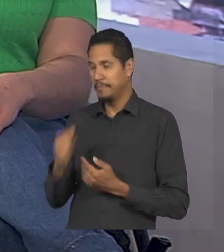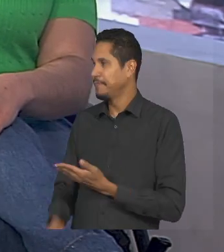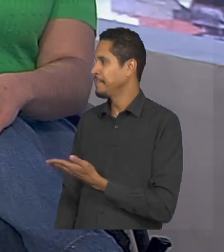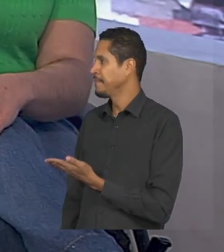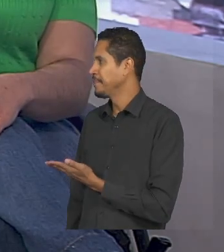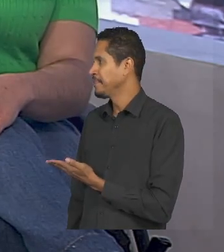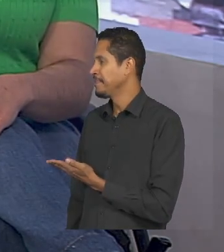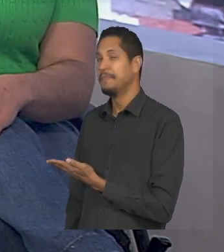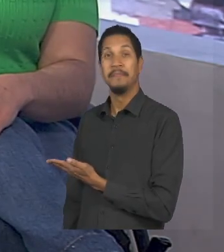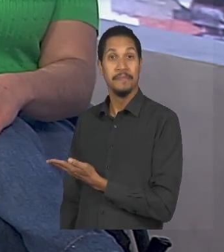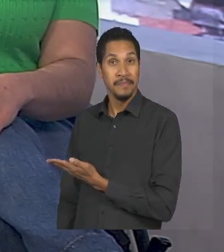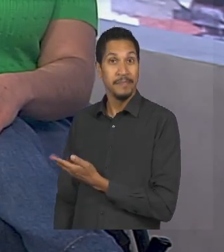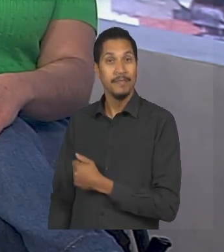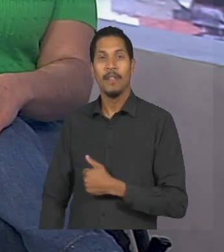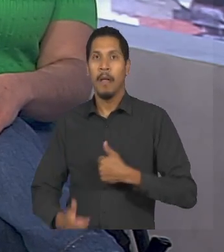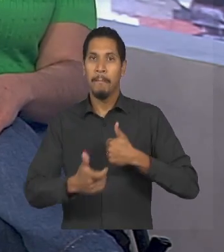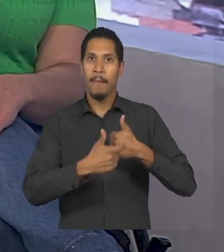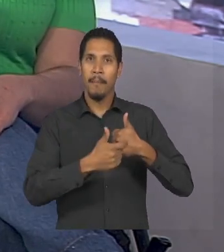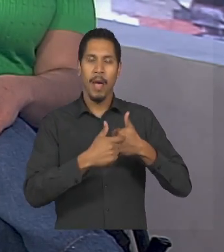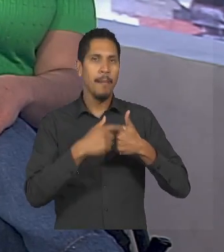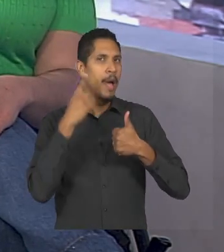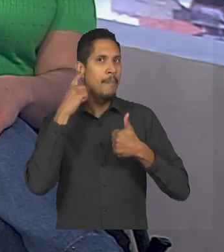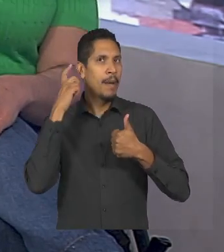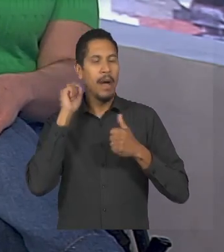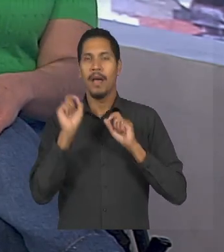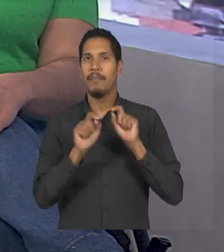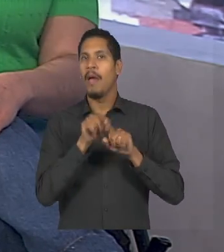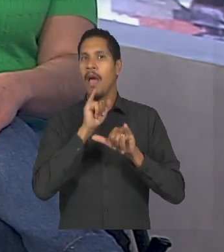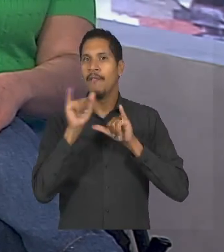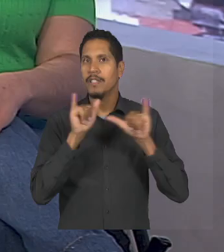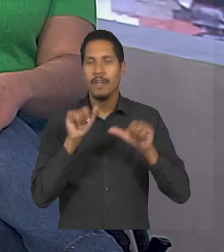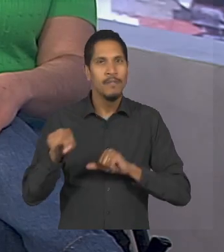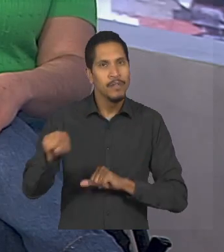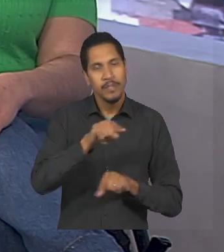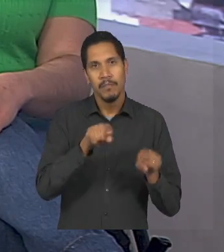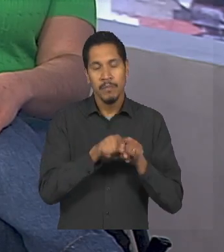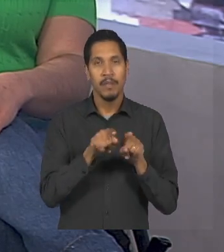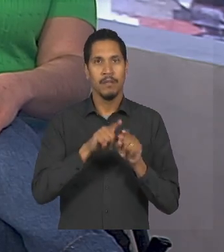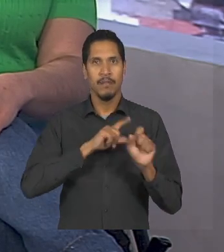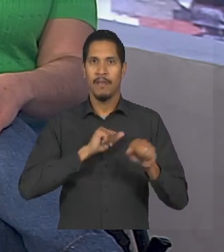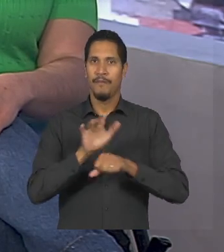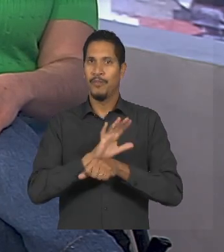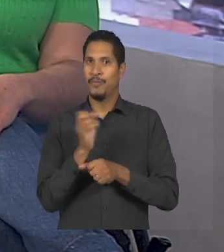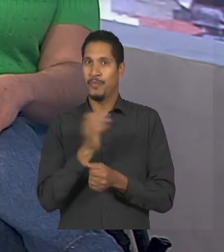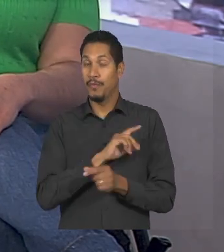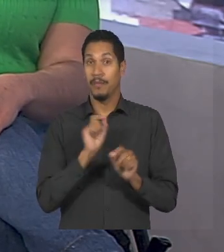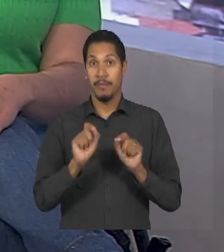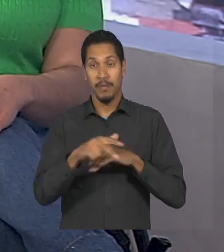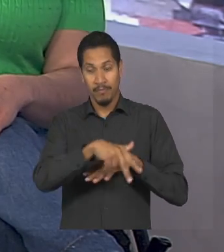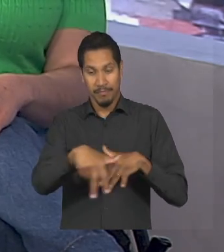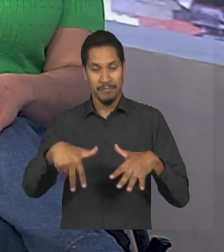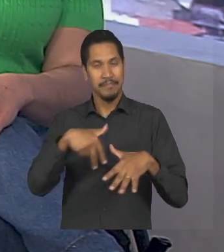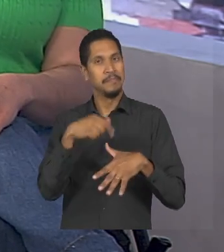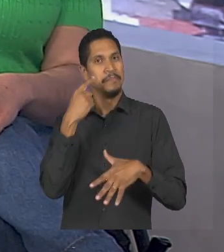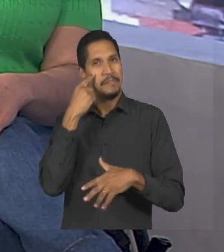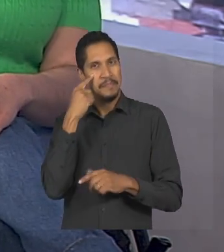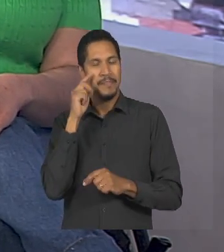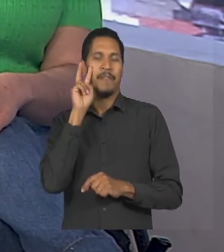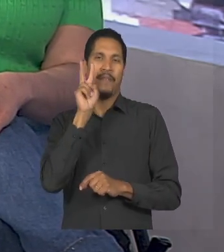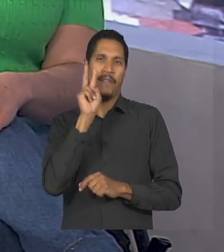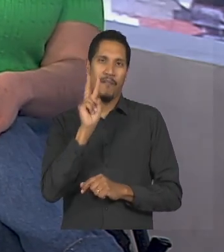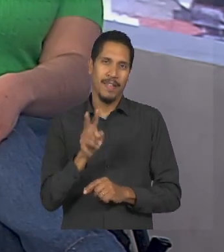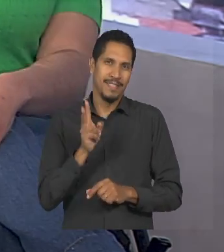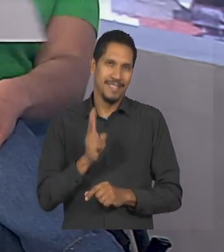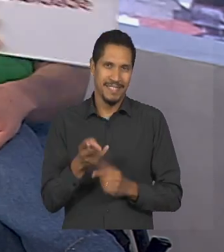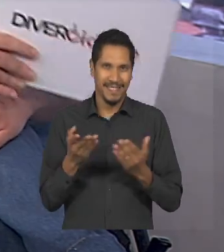São Paulo e lembre-se de ativar o sininho das notificações e também de salvar a sua playlist do programa Diversidade para você nos assistir quando quiser.